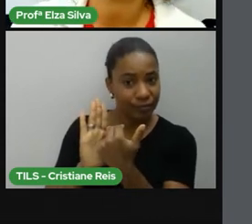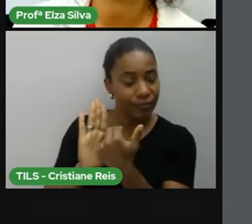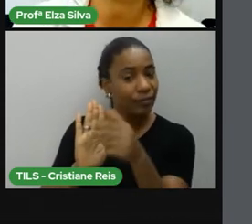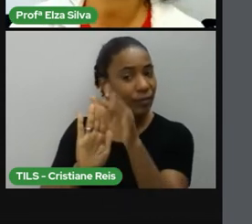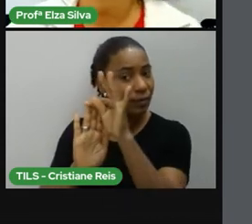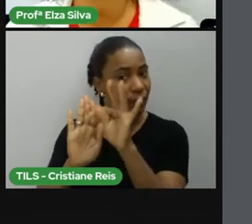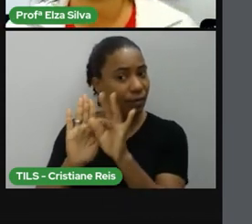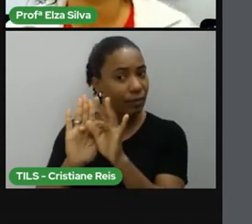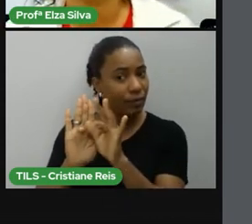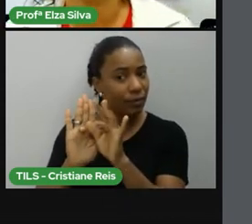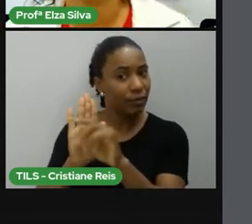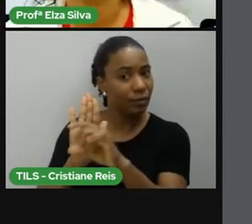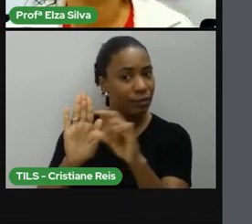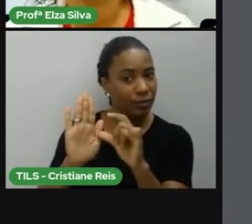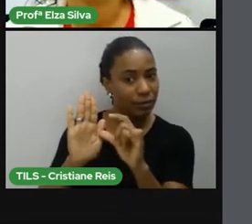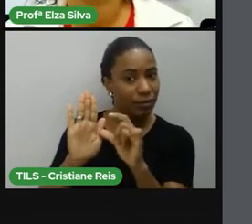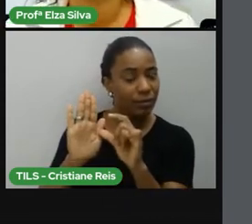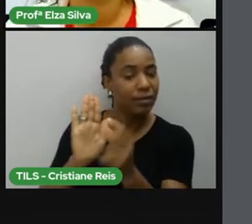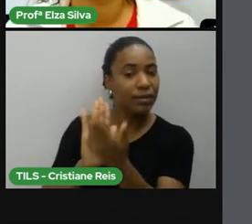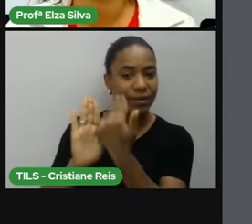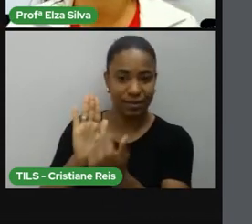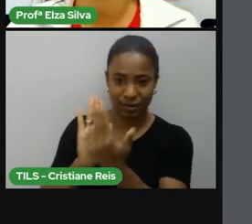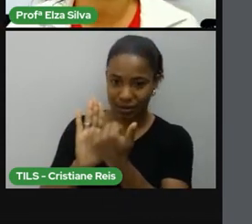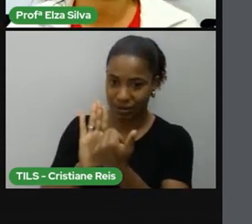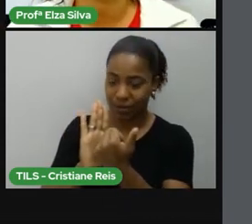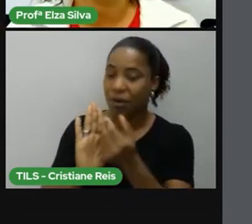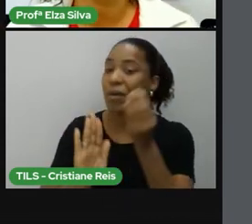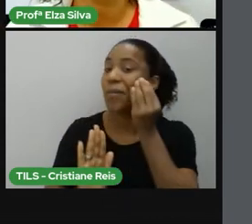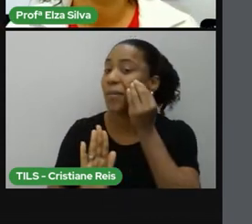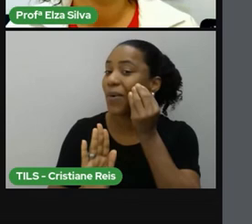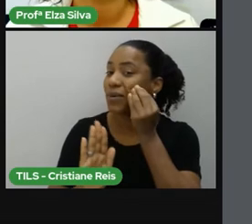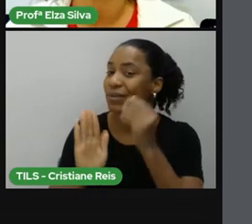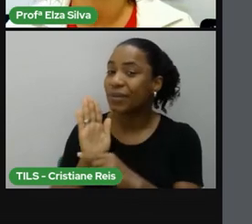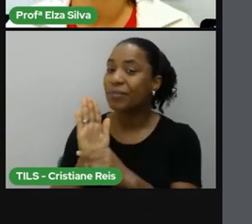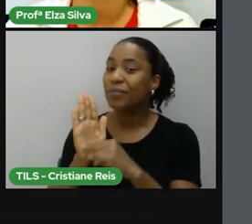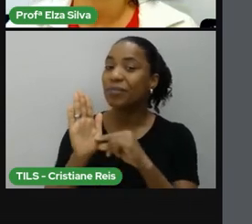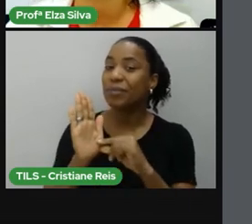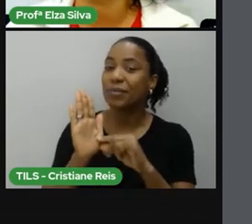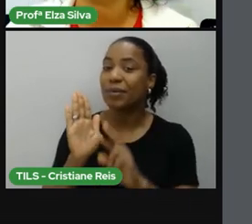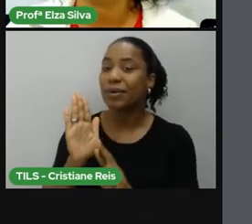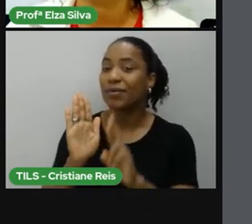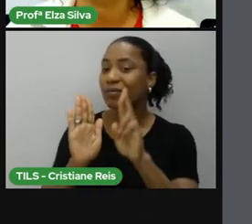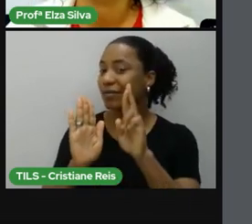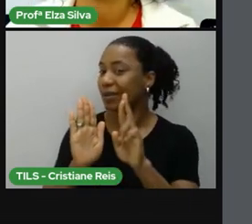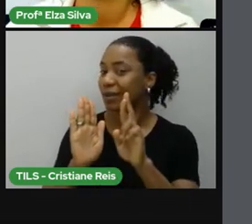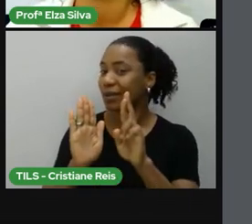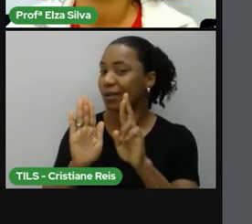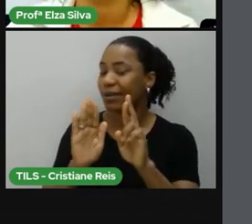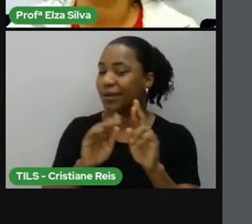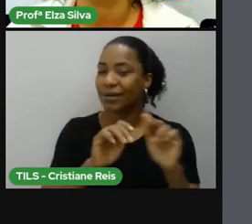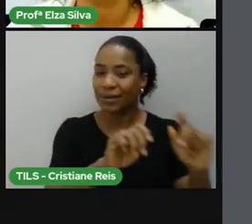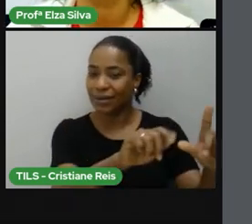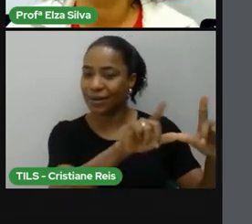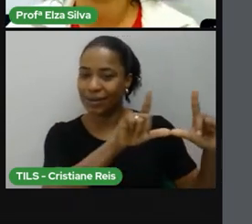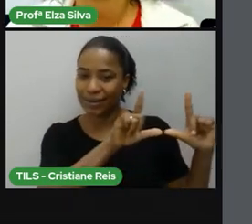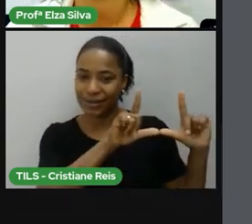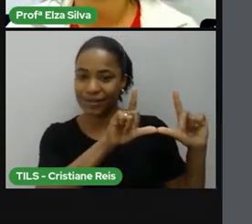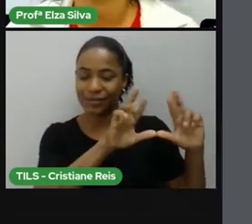Entre biografia e cartaz. Nós, no cartaz, utilizamos imagens, cores,